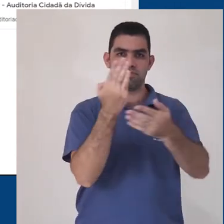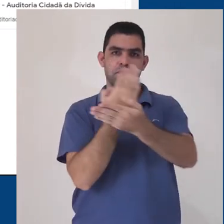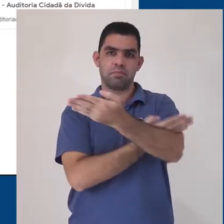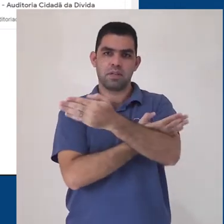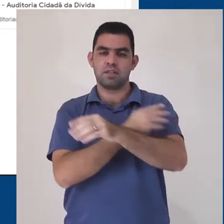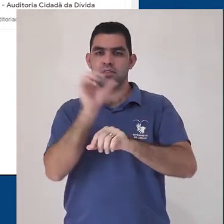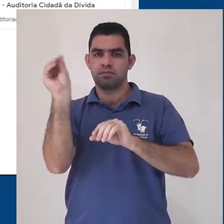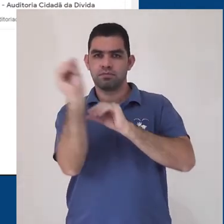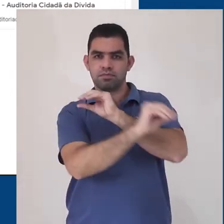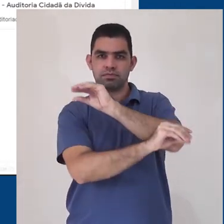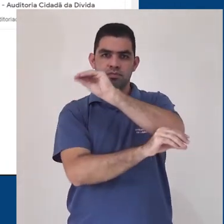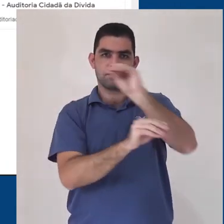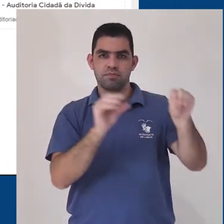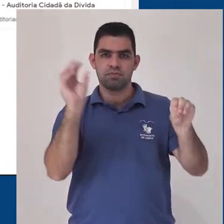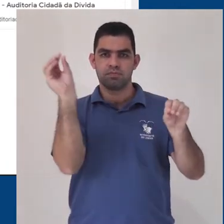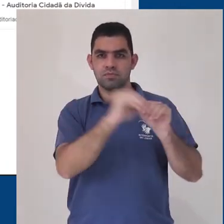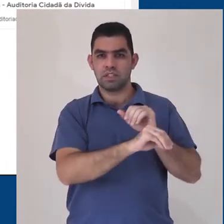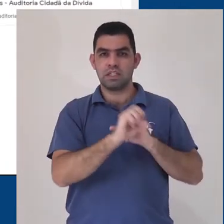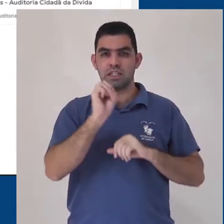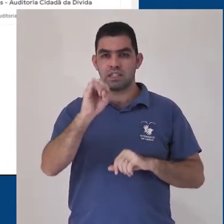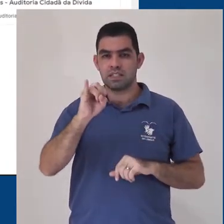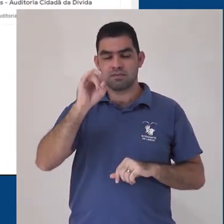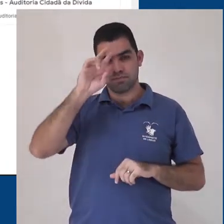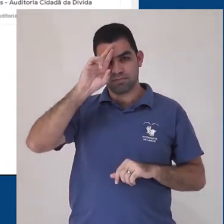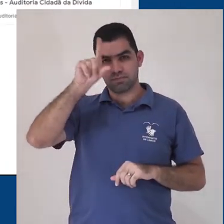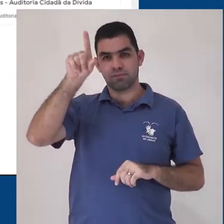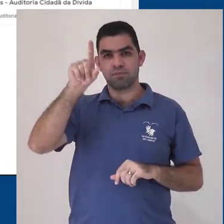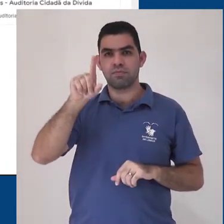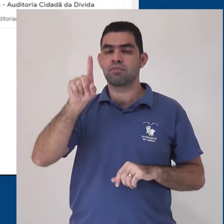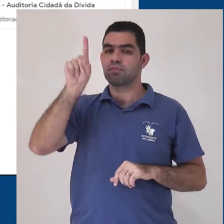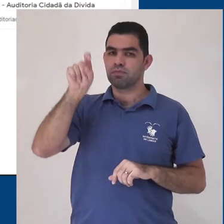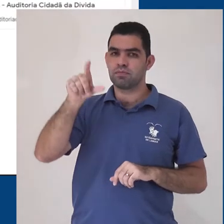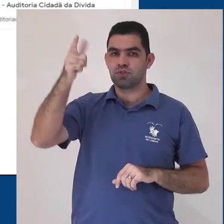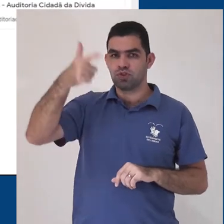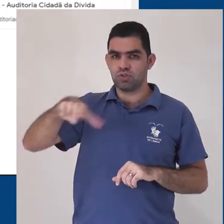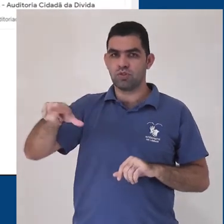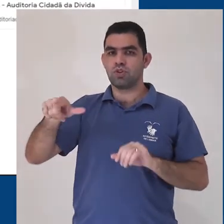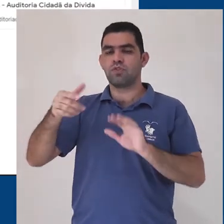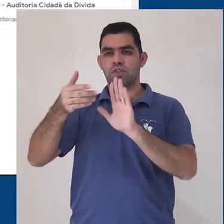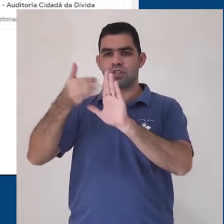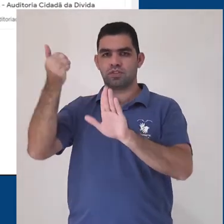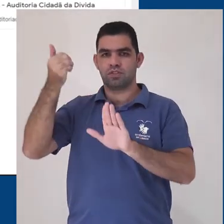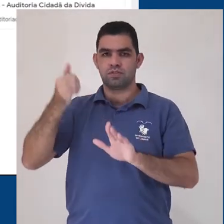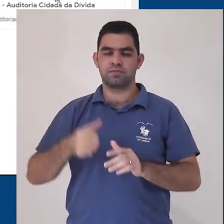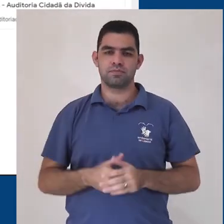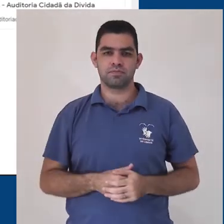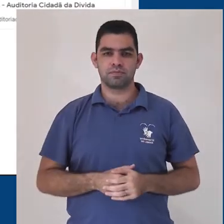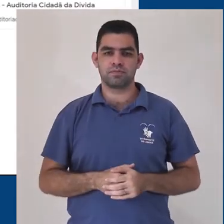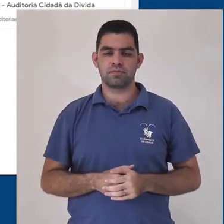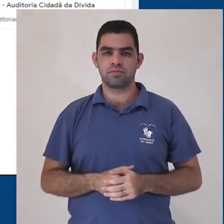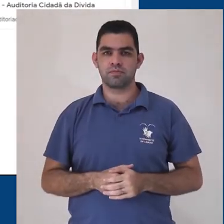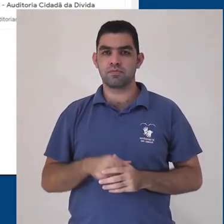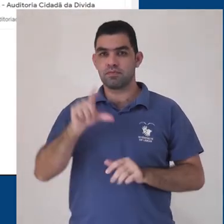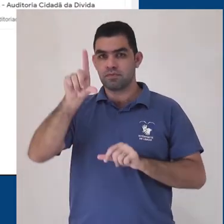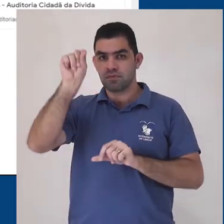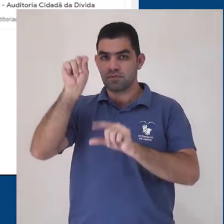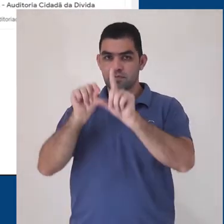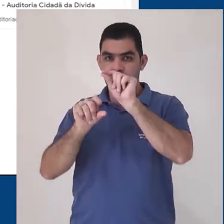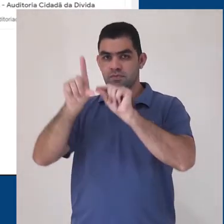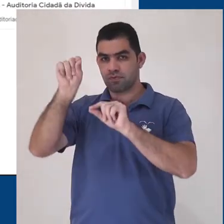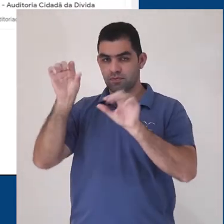Vamos clicando uma a uma e caso você clique em alguma foto errada, basta clicar sobre ela novamente e irá remover a seleção.